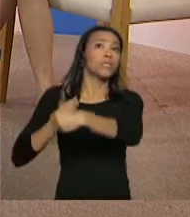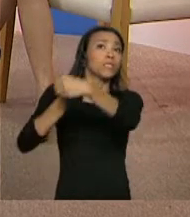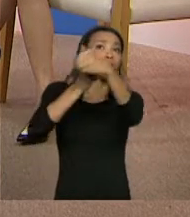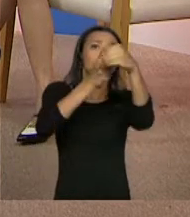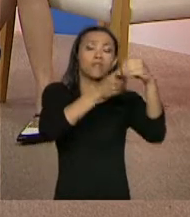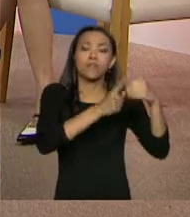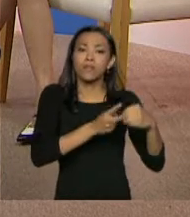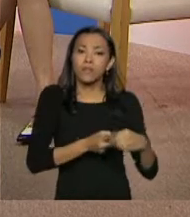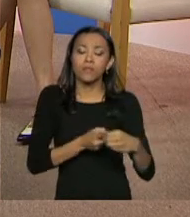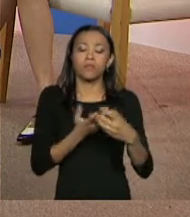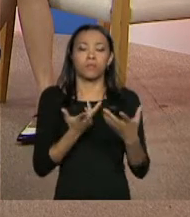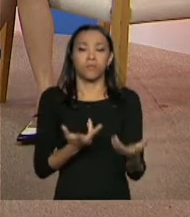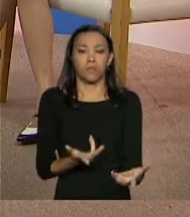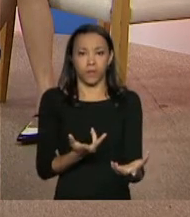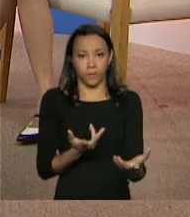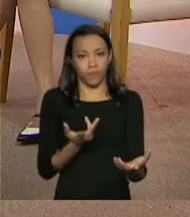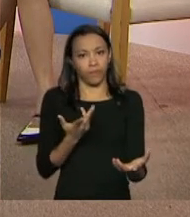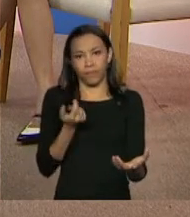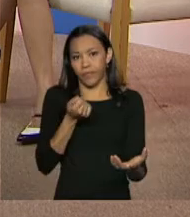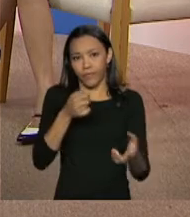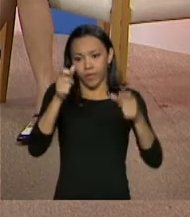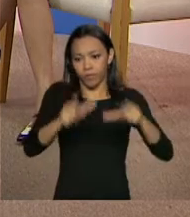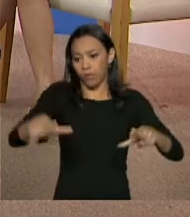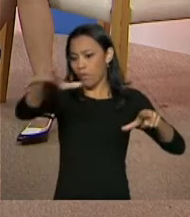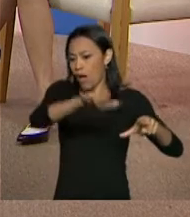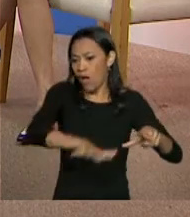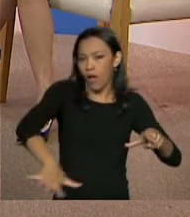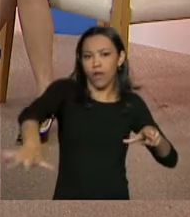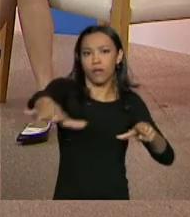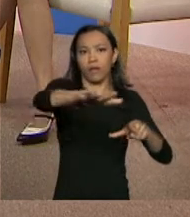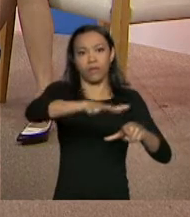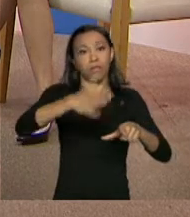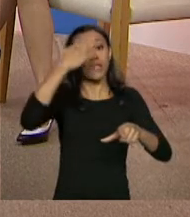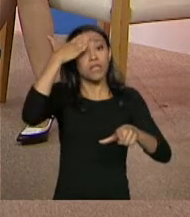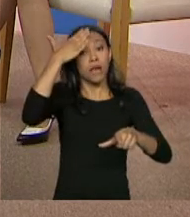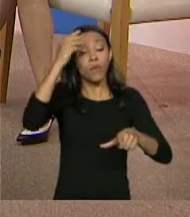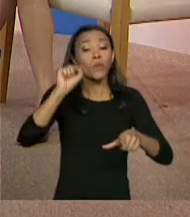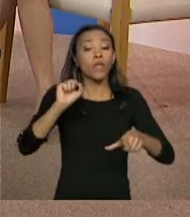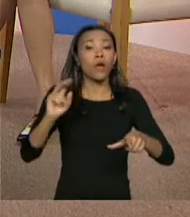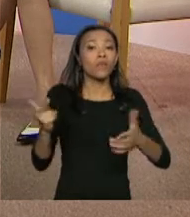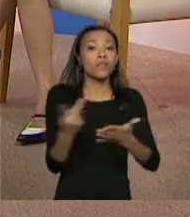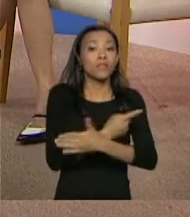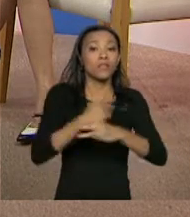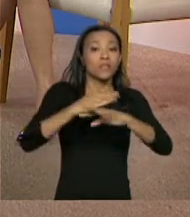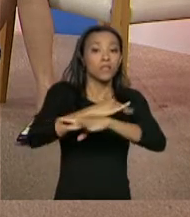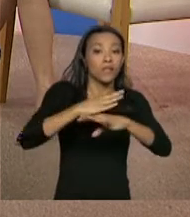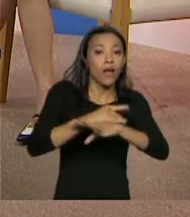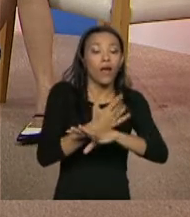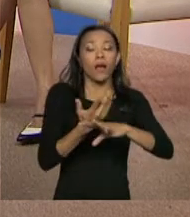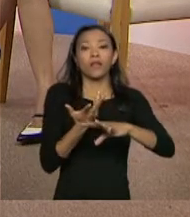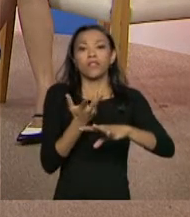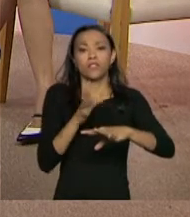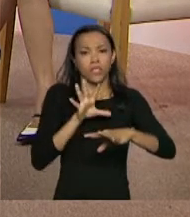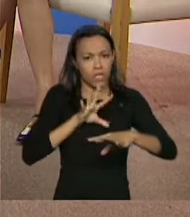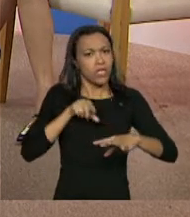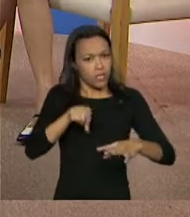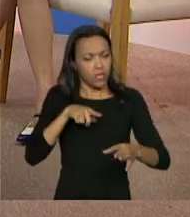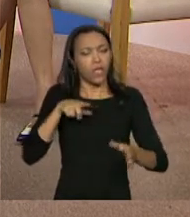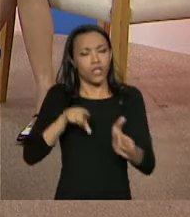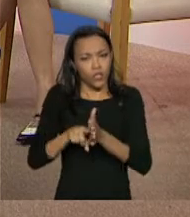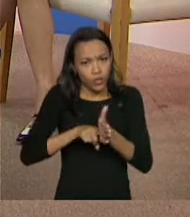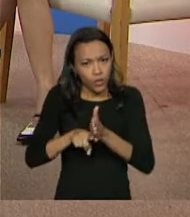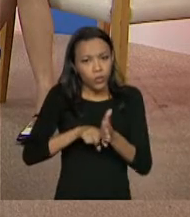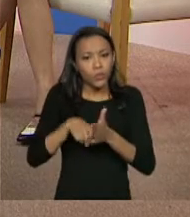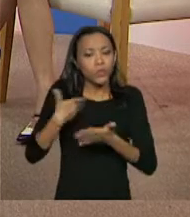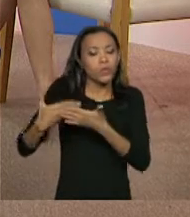conurbados, numa grande região metropolitana, por exemplo, para a gente olhar a região metropolitana como um todo. Então, esses estudos existem, mas